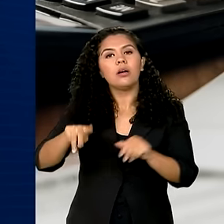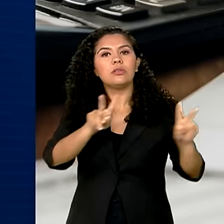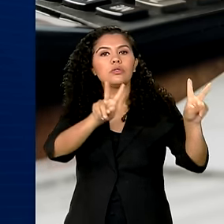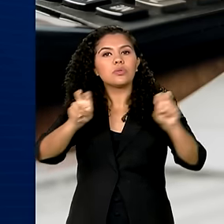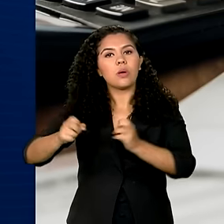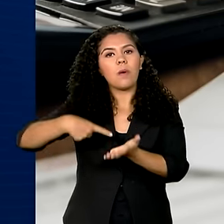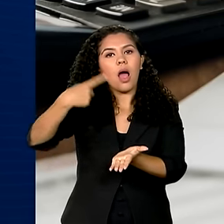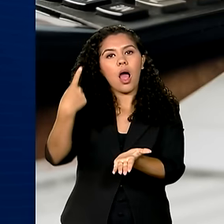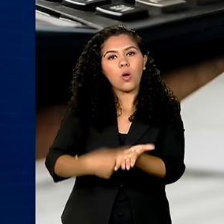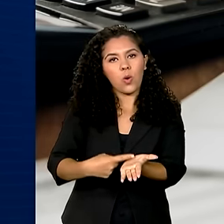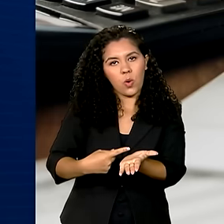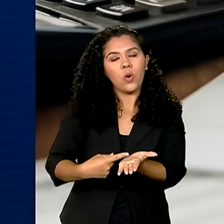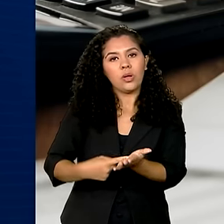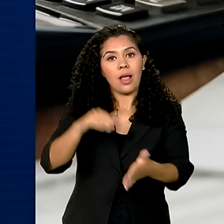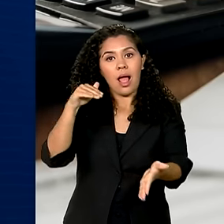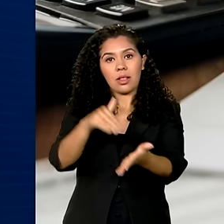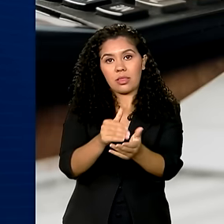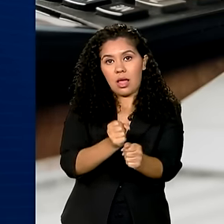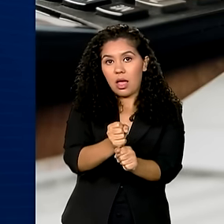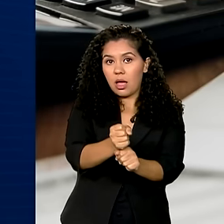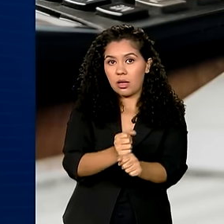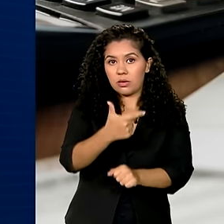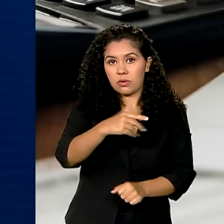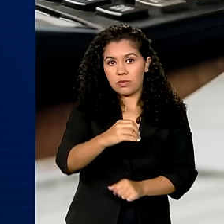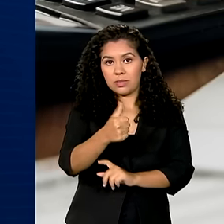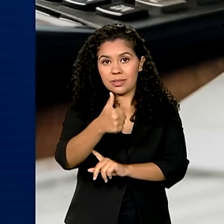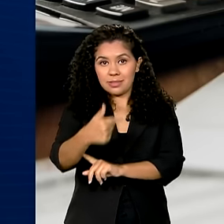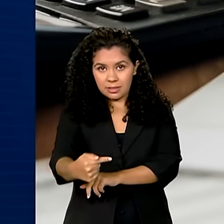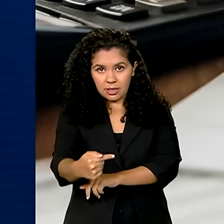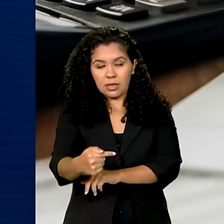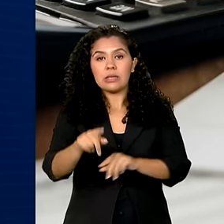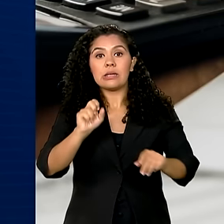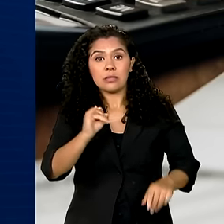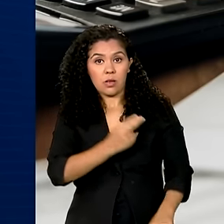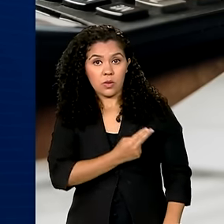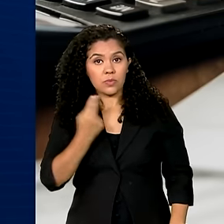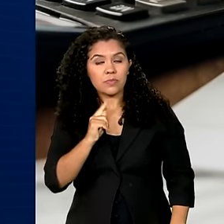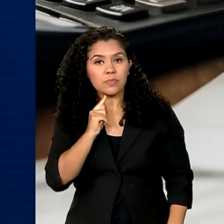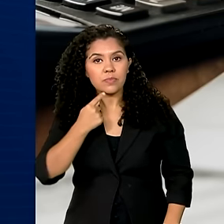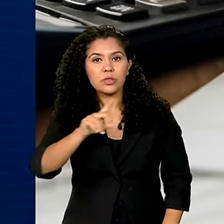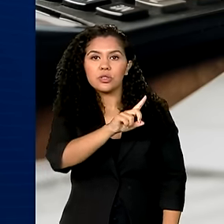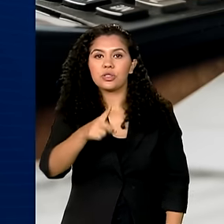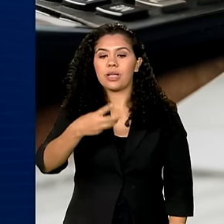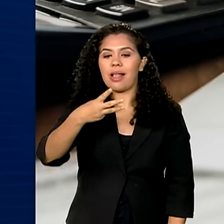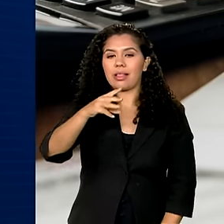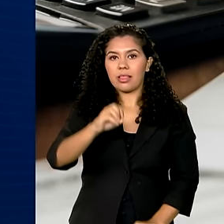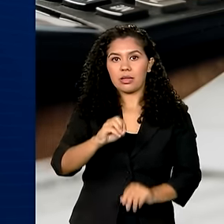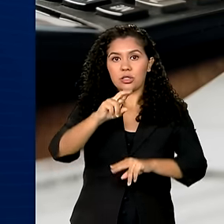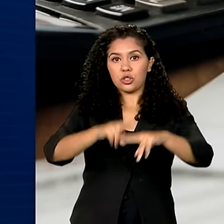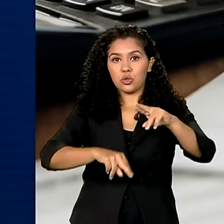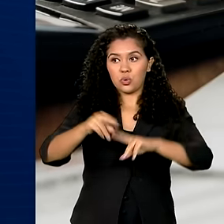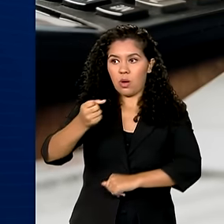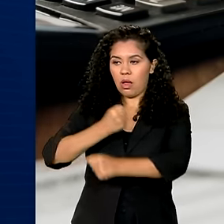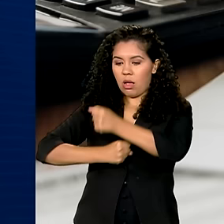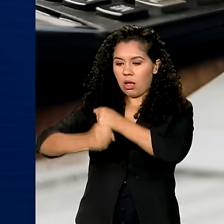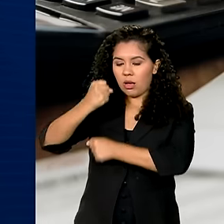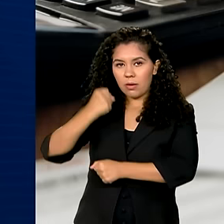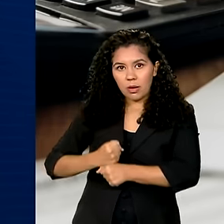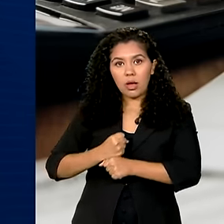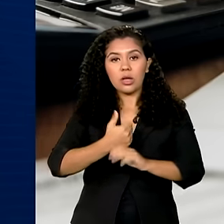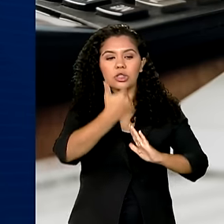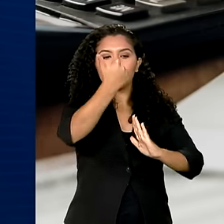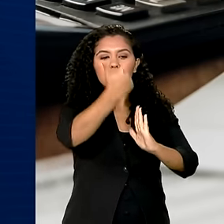acordos firmados até 2017 e com inadimplência em 30 de junho do ano passado. Os